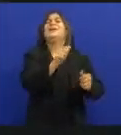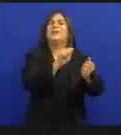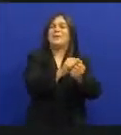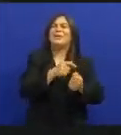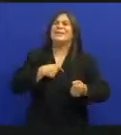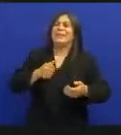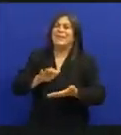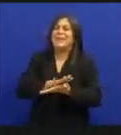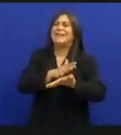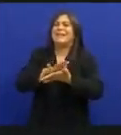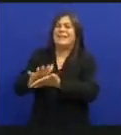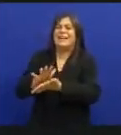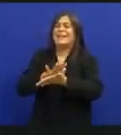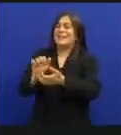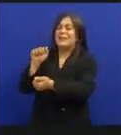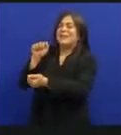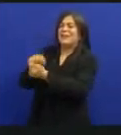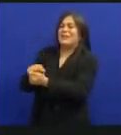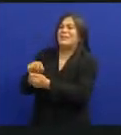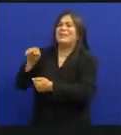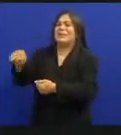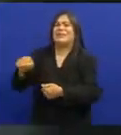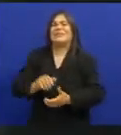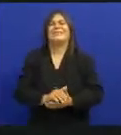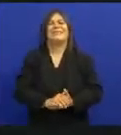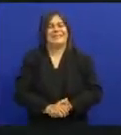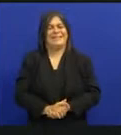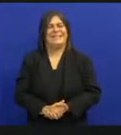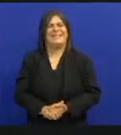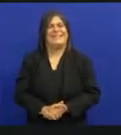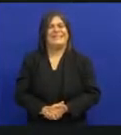Ema Gêmeu No tronco do Juremar